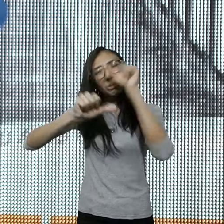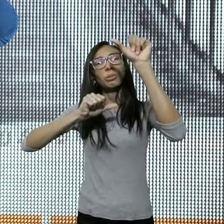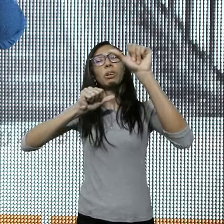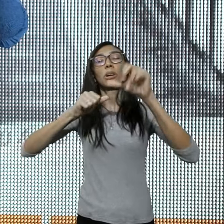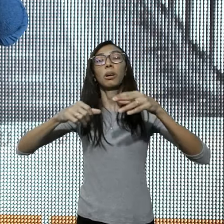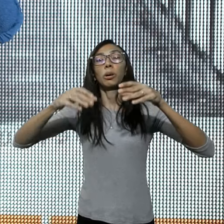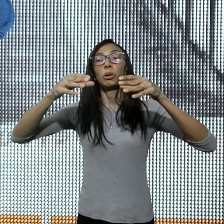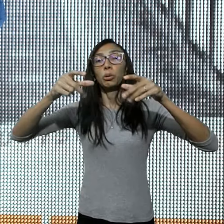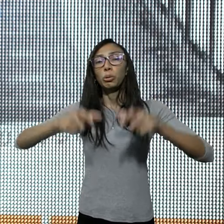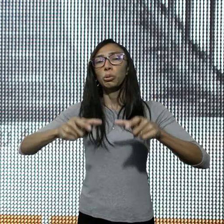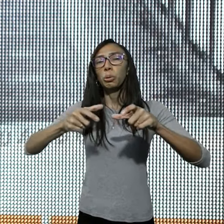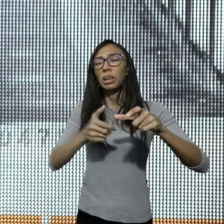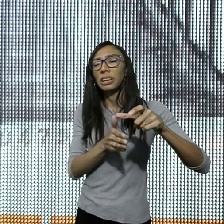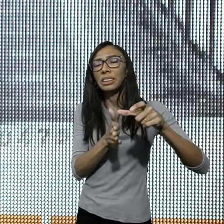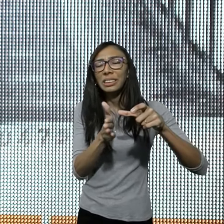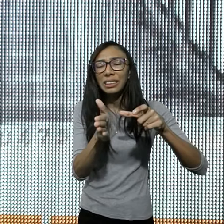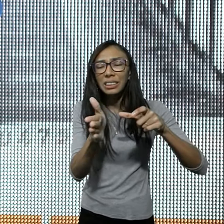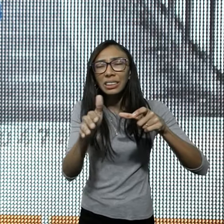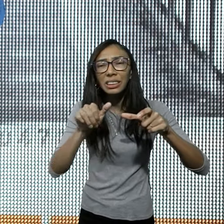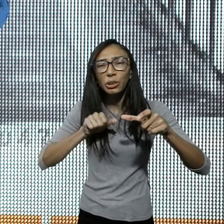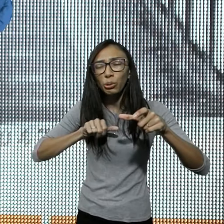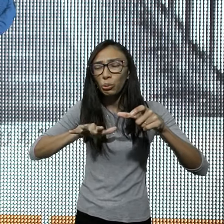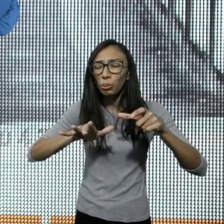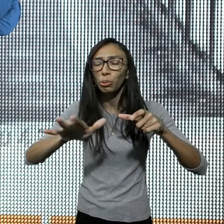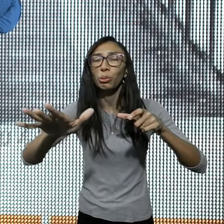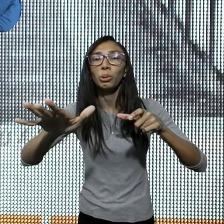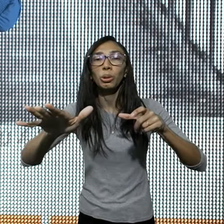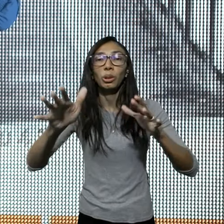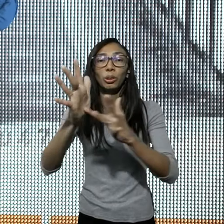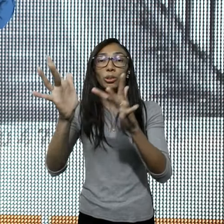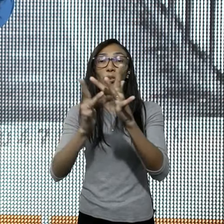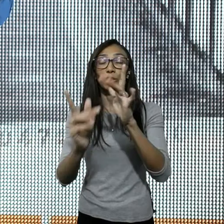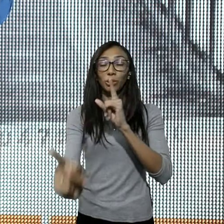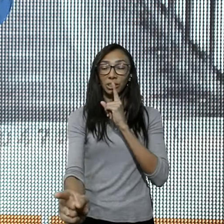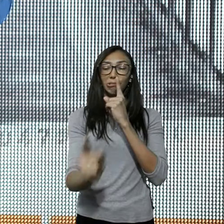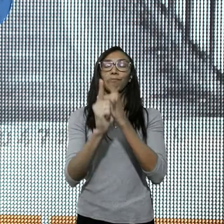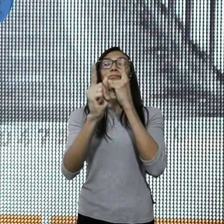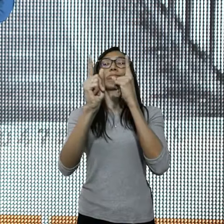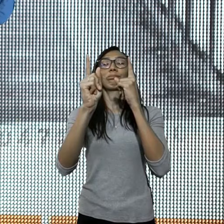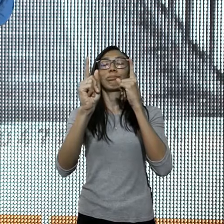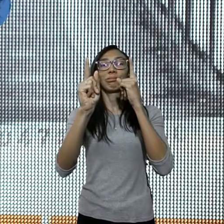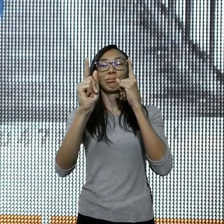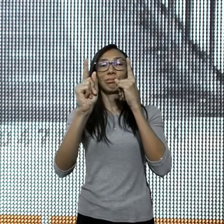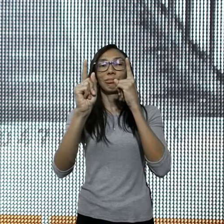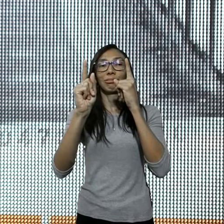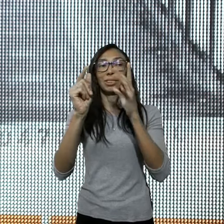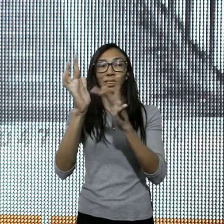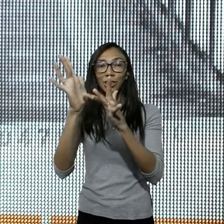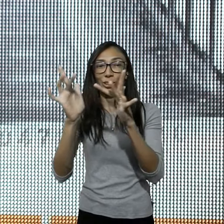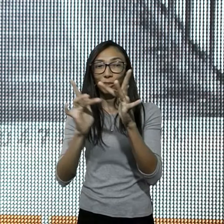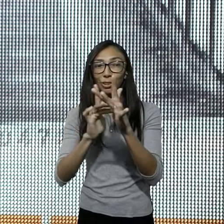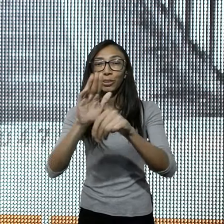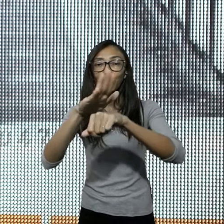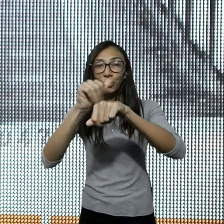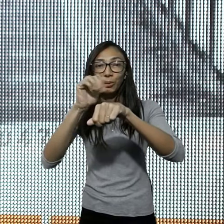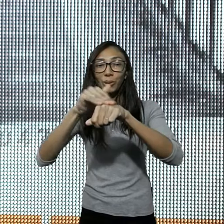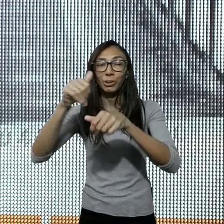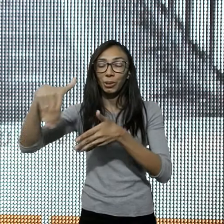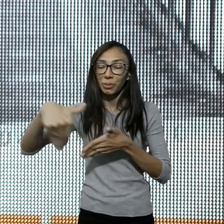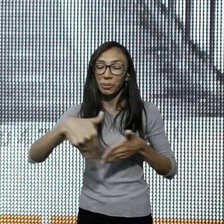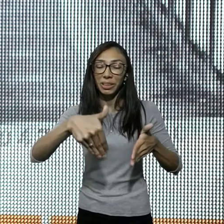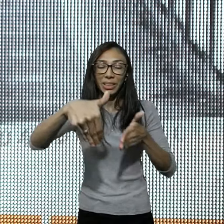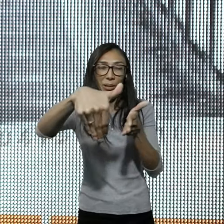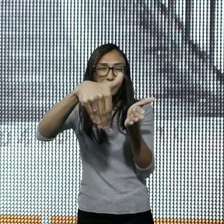estava indo, com a maioria, mas então, Jesus te encontra, caminho, e ele te converte, e ele te